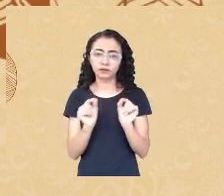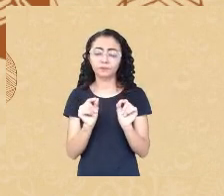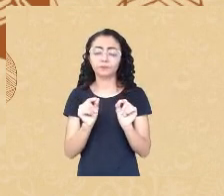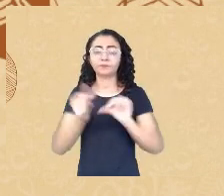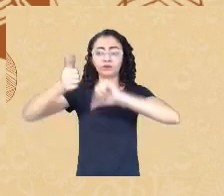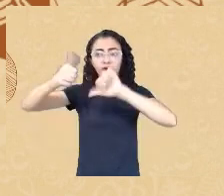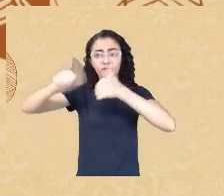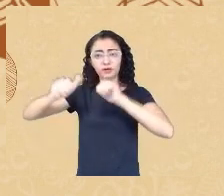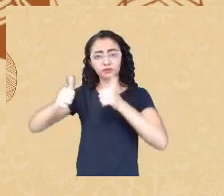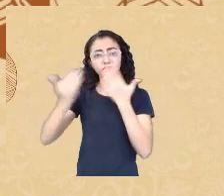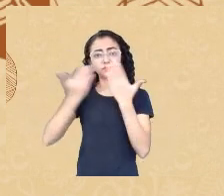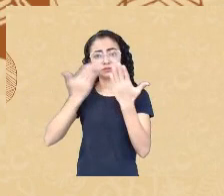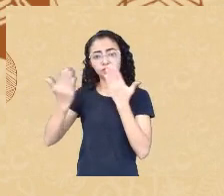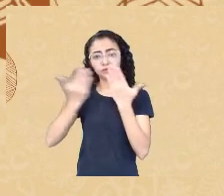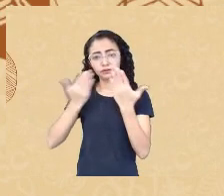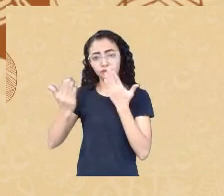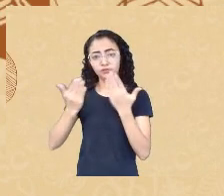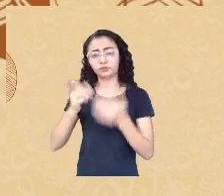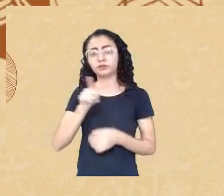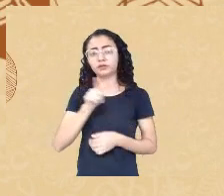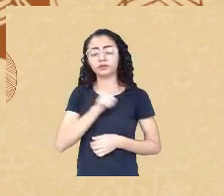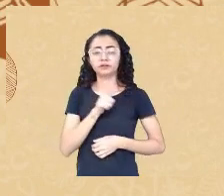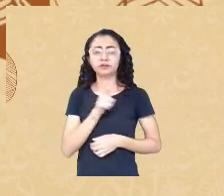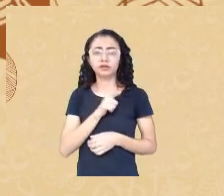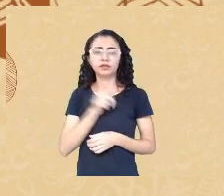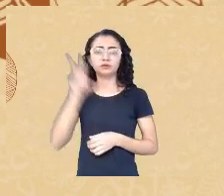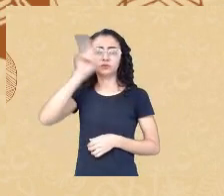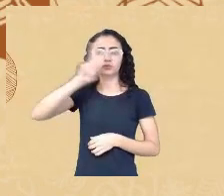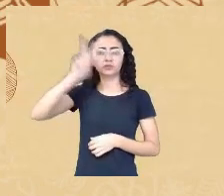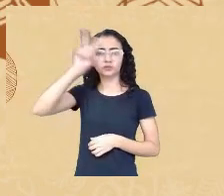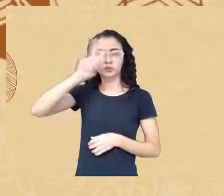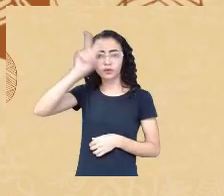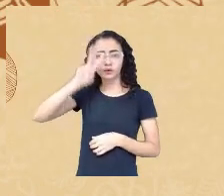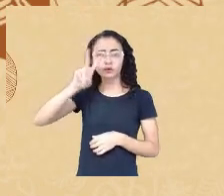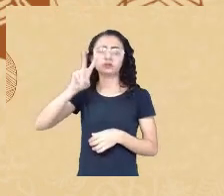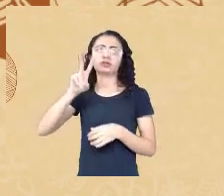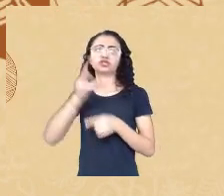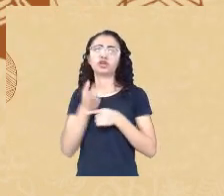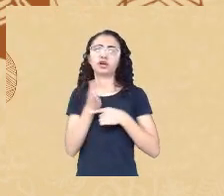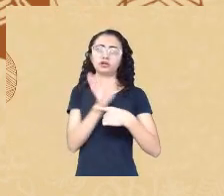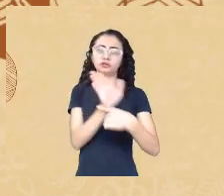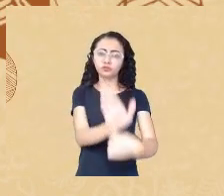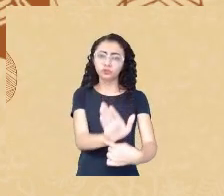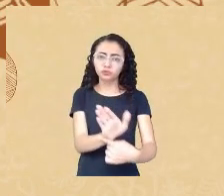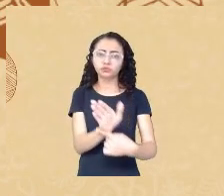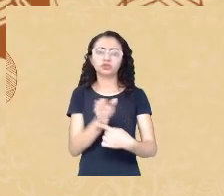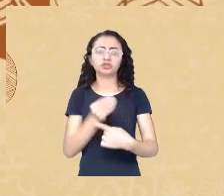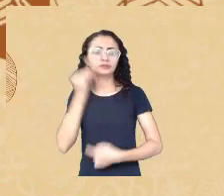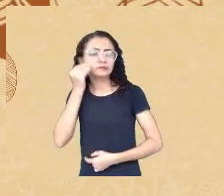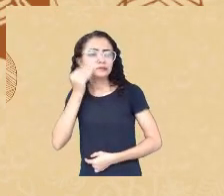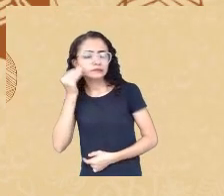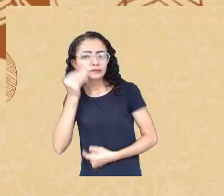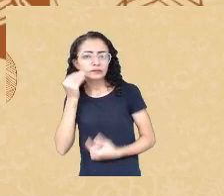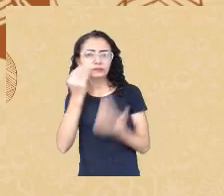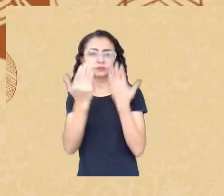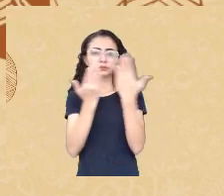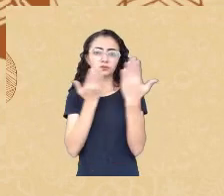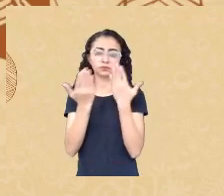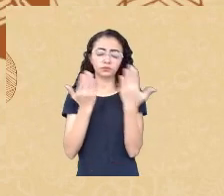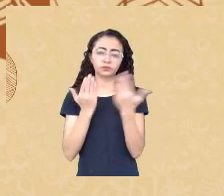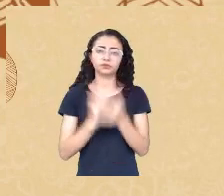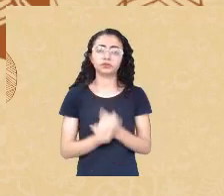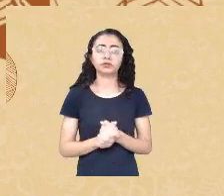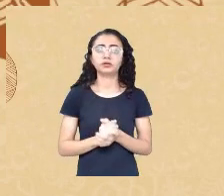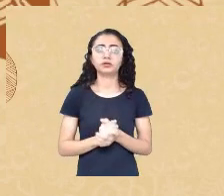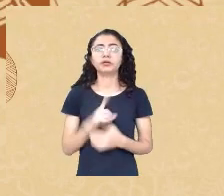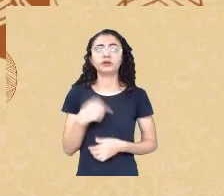tem o seu passivo histórico de contribuições a testagem psicológica também e o que nós temos que fazer enquanto